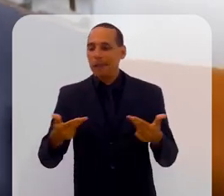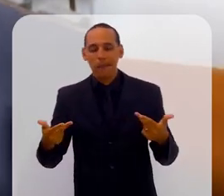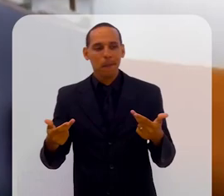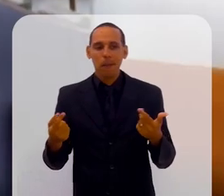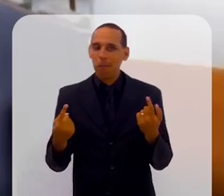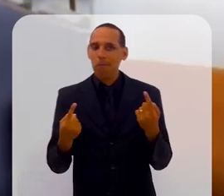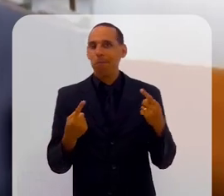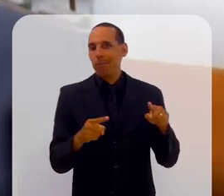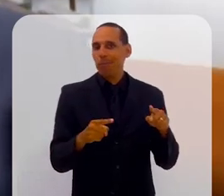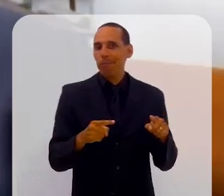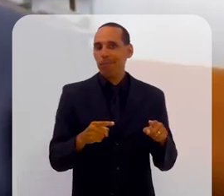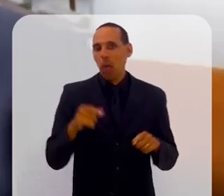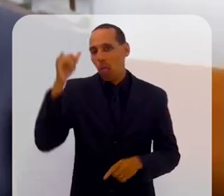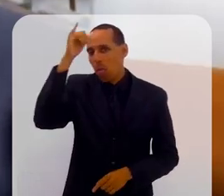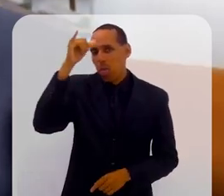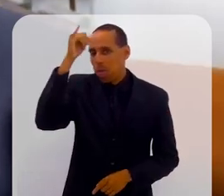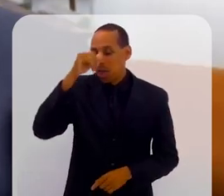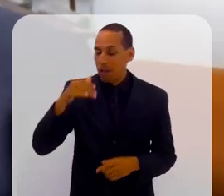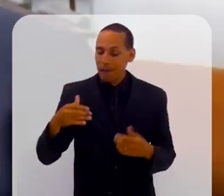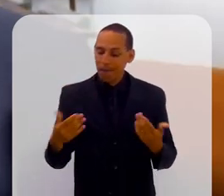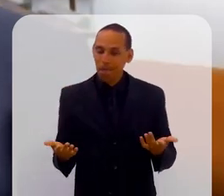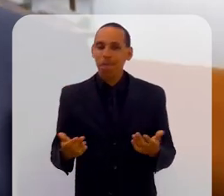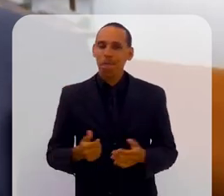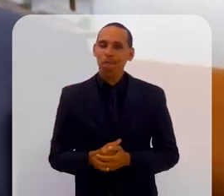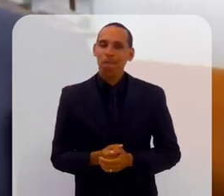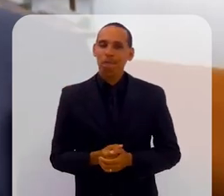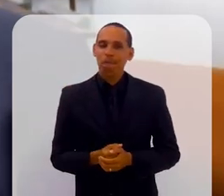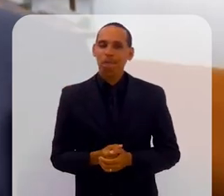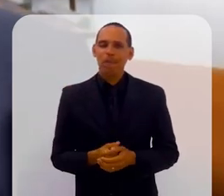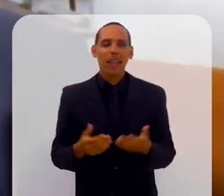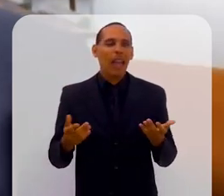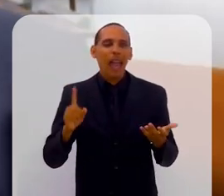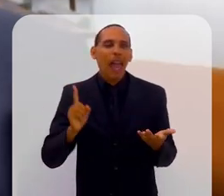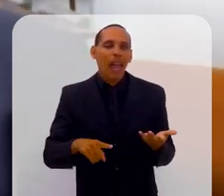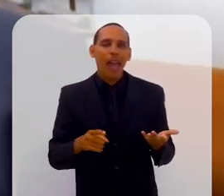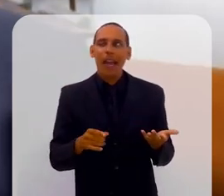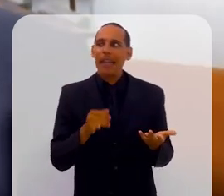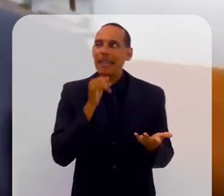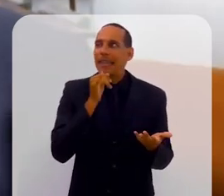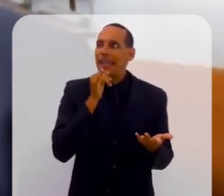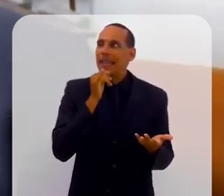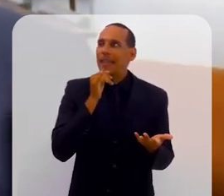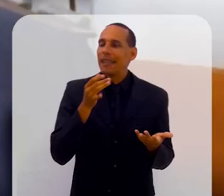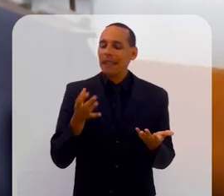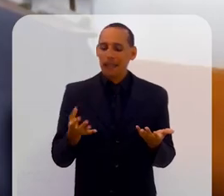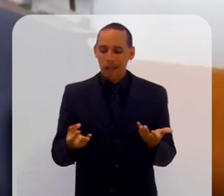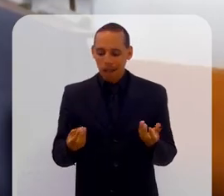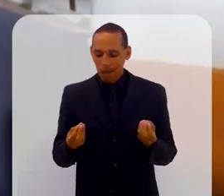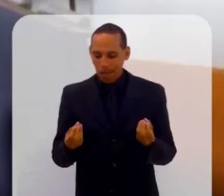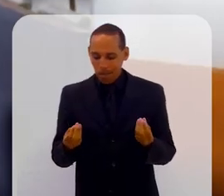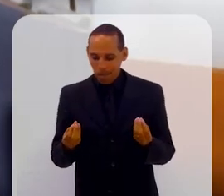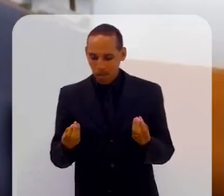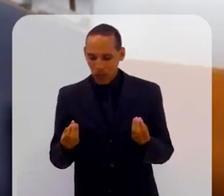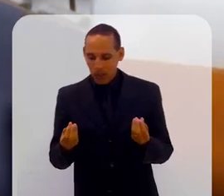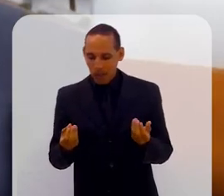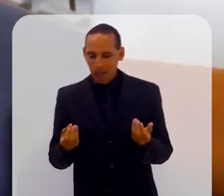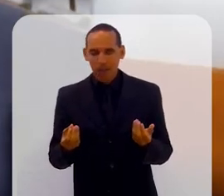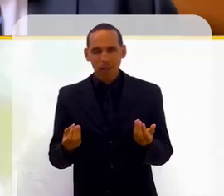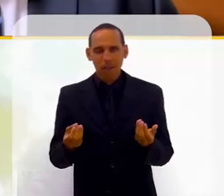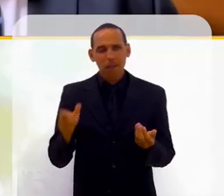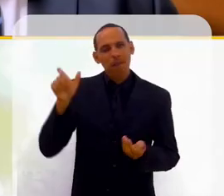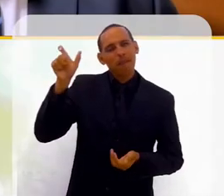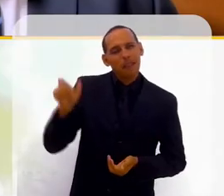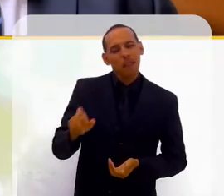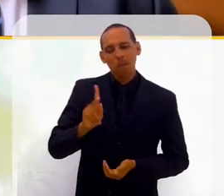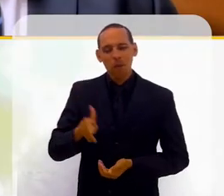bobagem também. Então, enfim, é um exemplo de... Como não